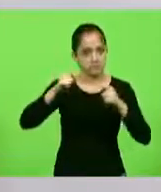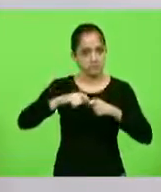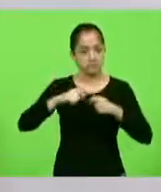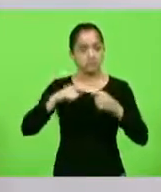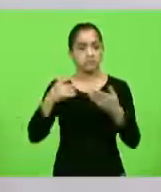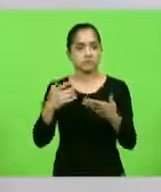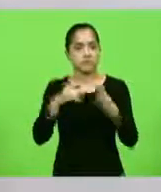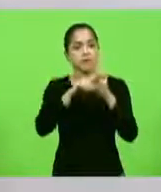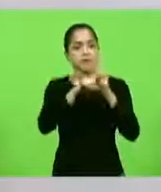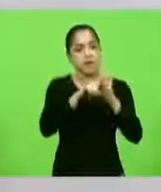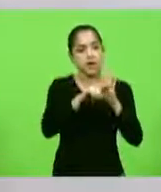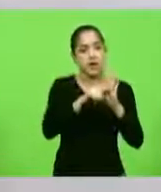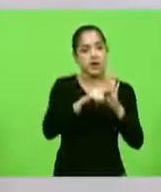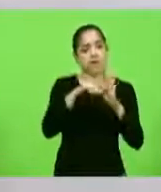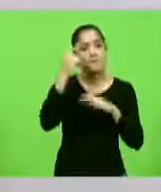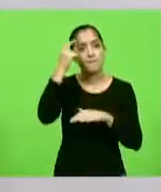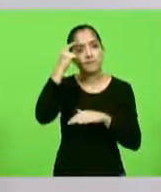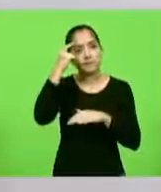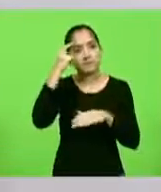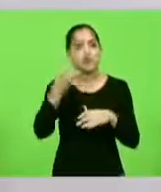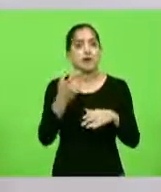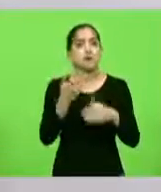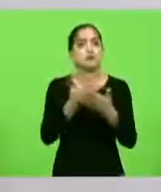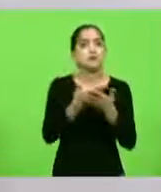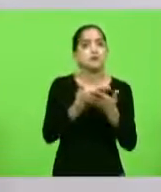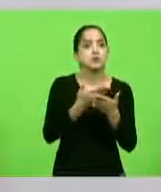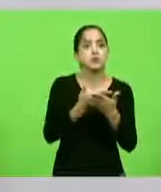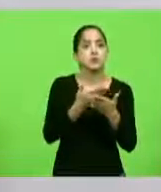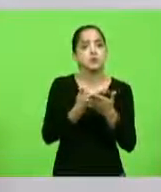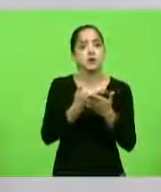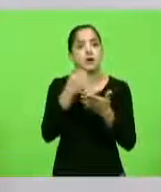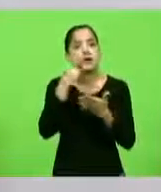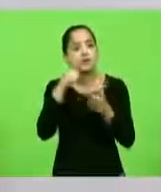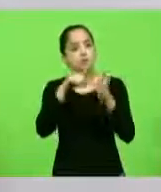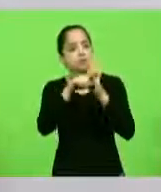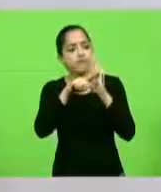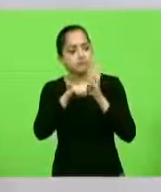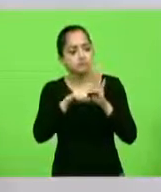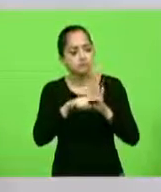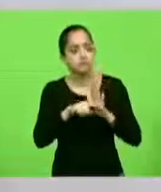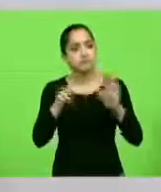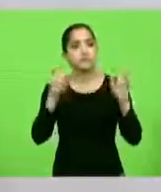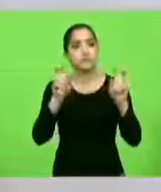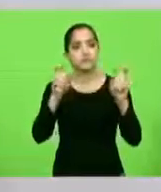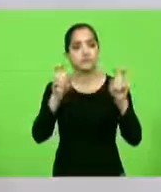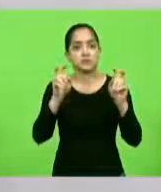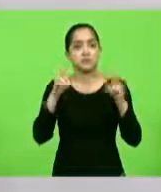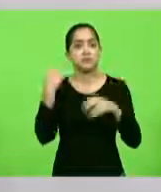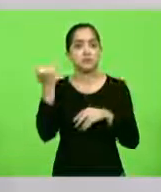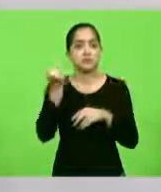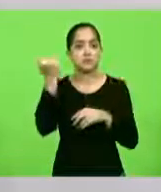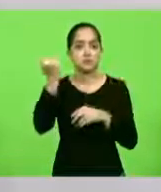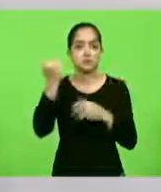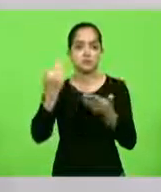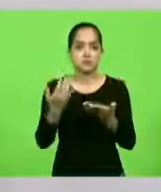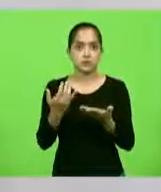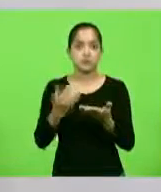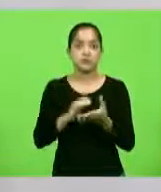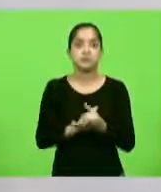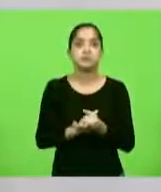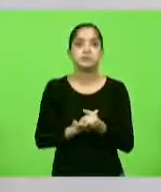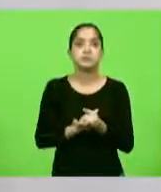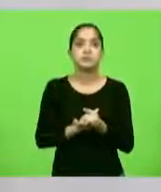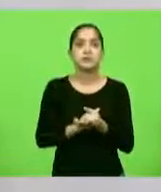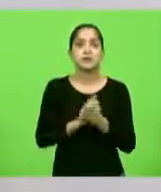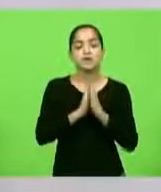uma análise, vale a pena estudarmos mais o tema, falarmos mais sobre o tema e de verdade, e de verdade, fazer